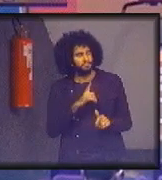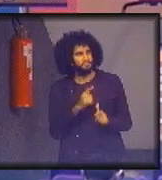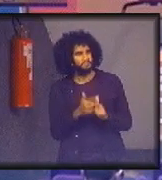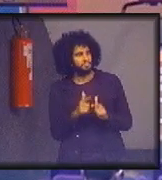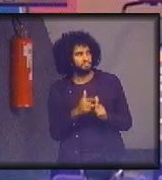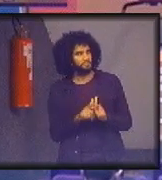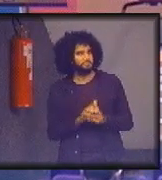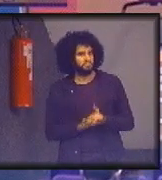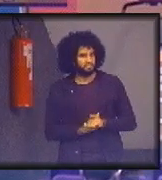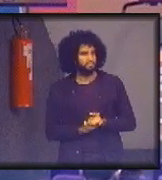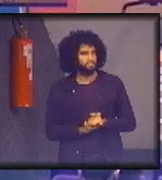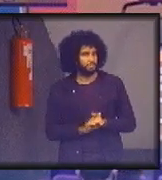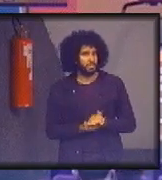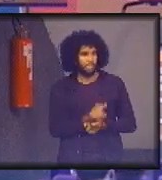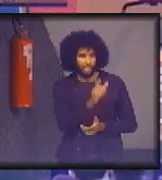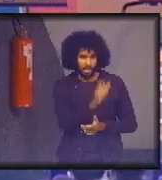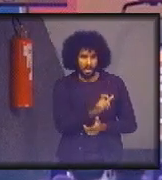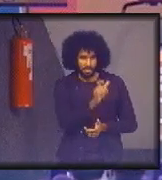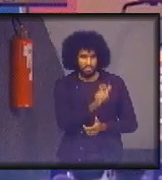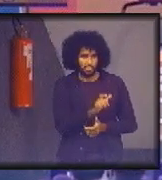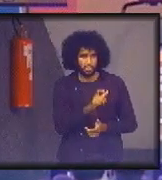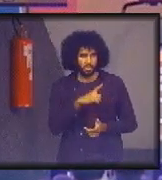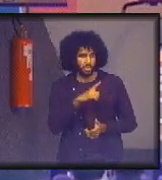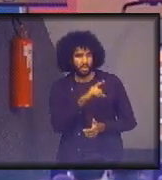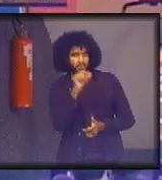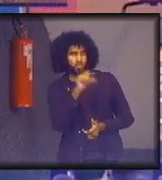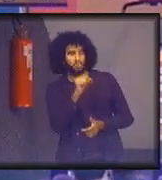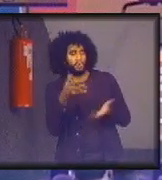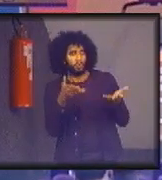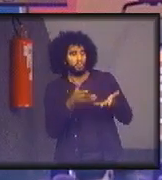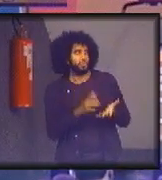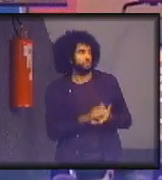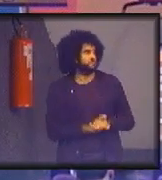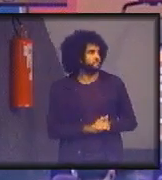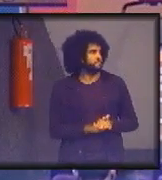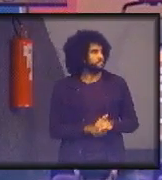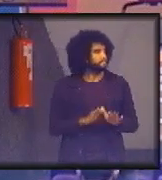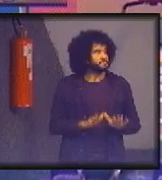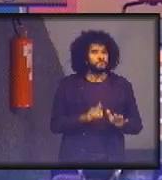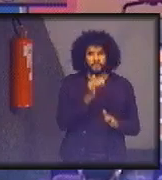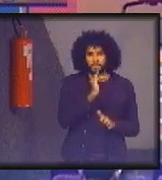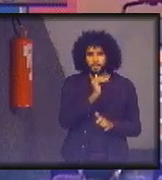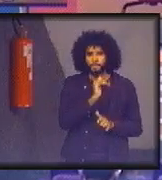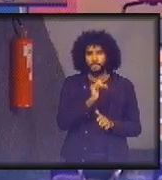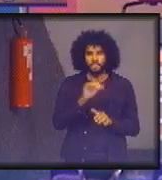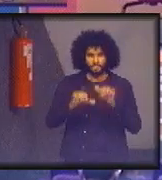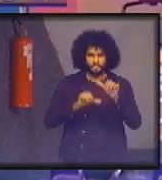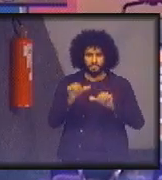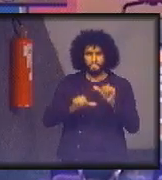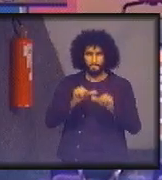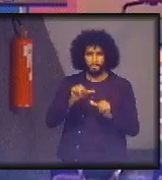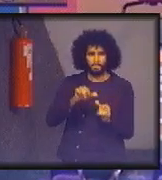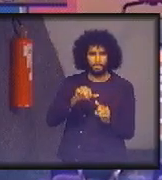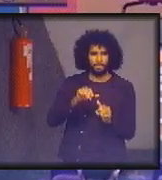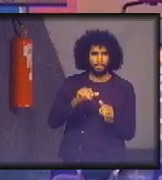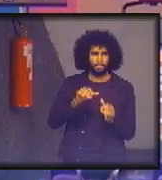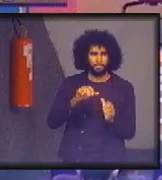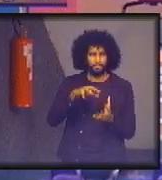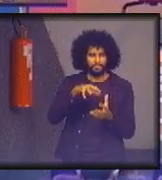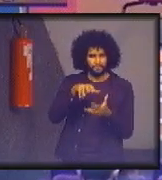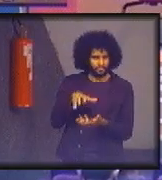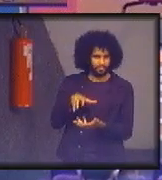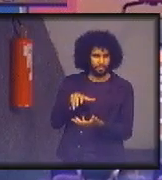o futuro daqueles que não estão decidindo por hoje. No caso de mudança do clima, inclusive, eu tenho comentado muito,